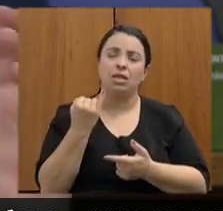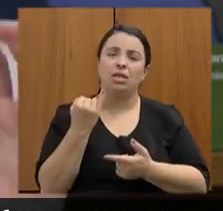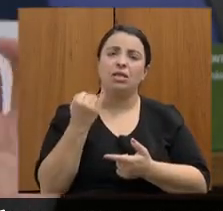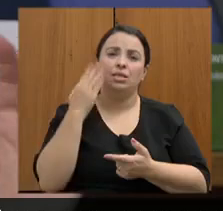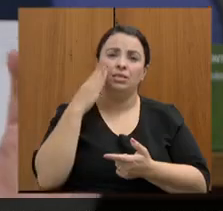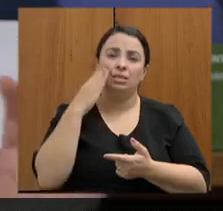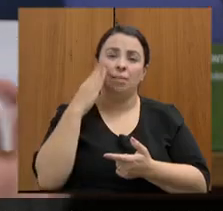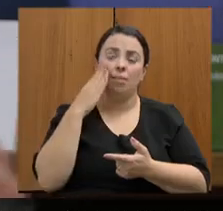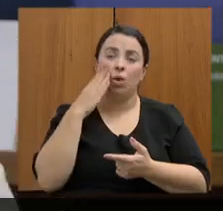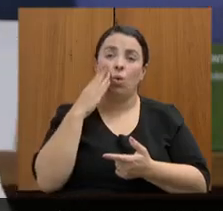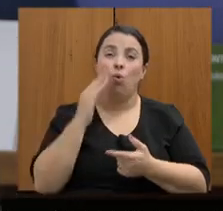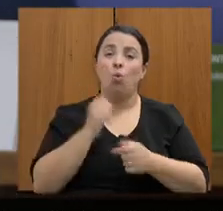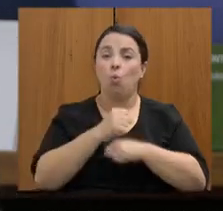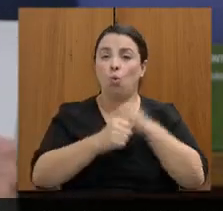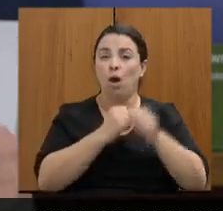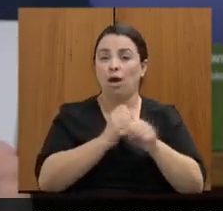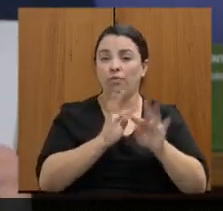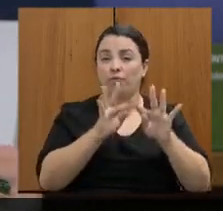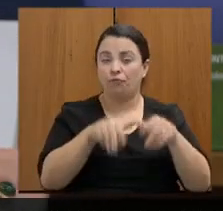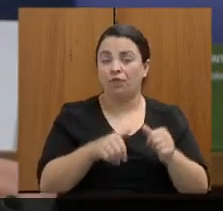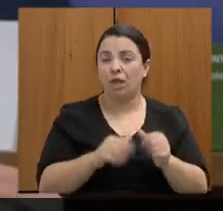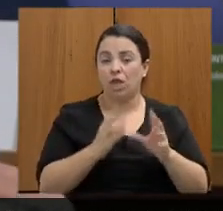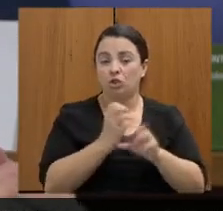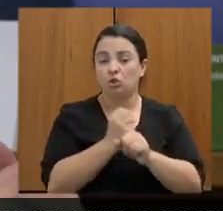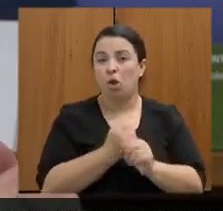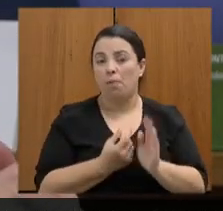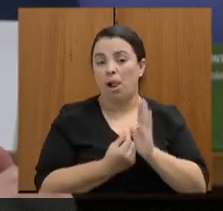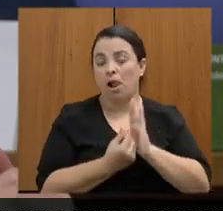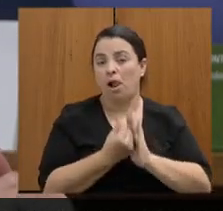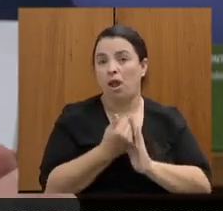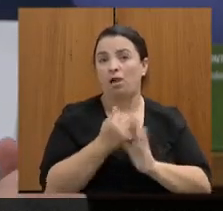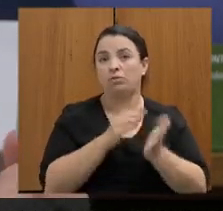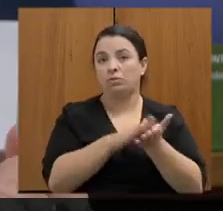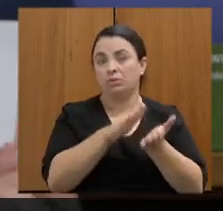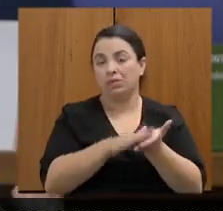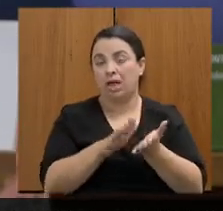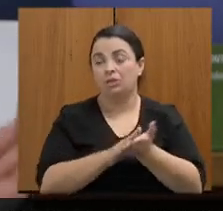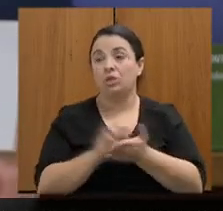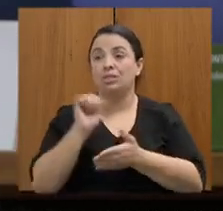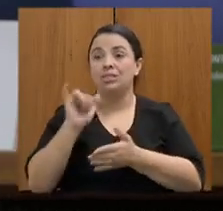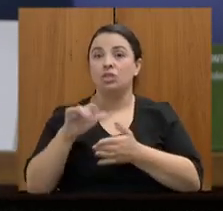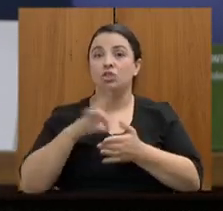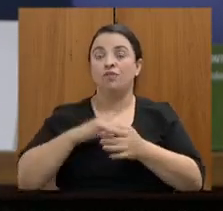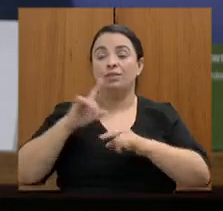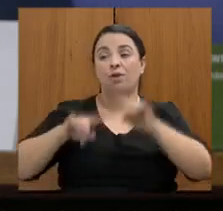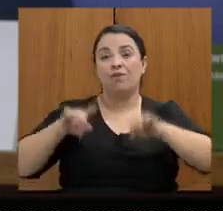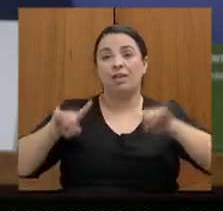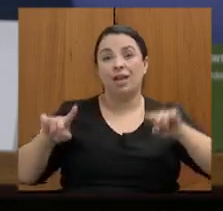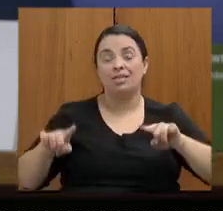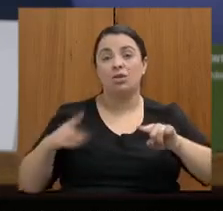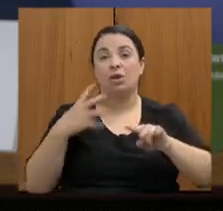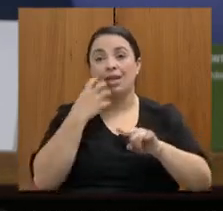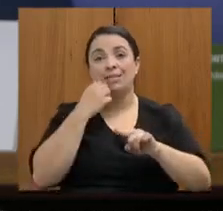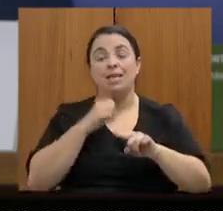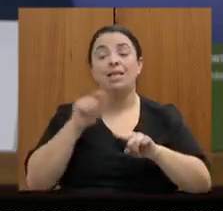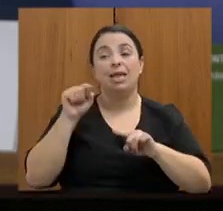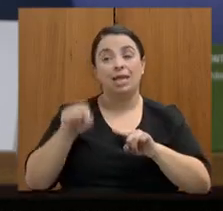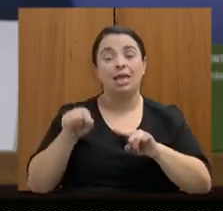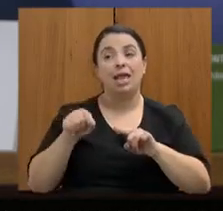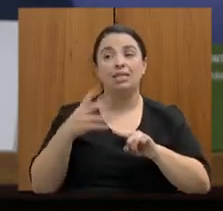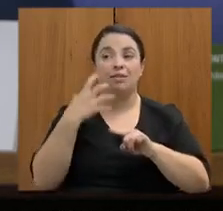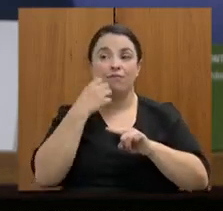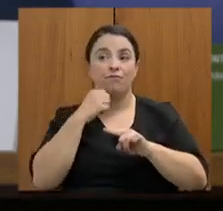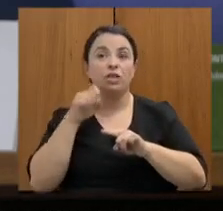ano que nós conseguíssemos verificar se houvesse qualquer variação na receita que essa despesa fosse aplicada pela educação